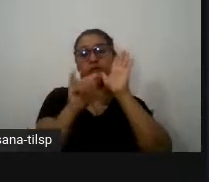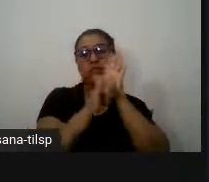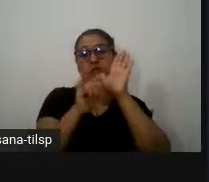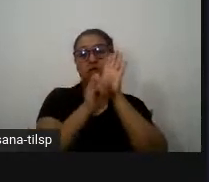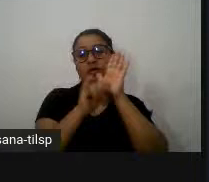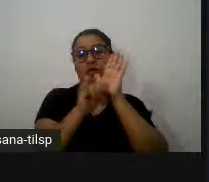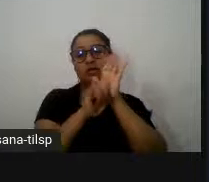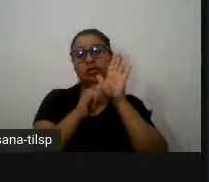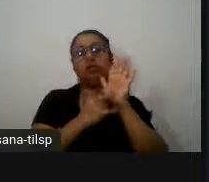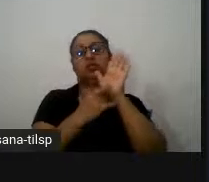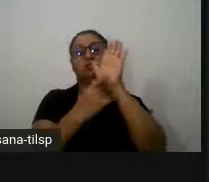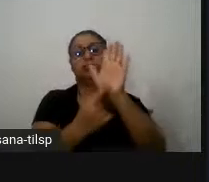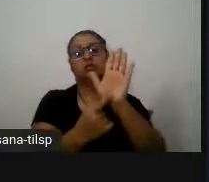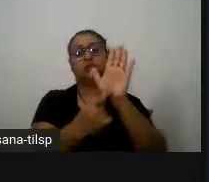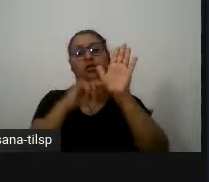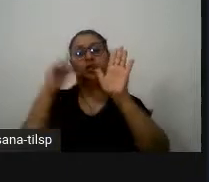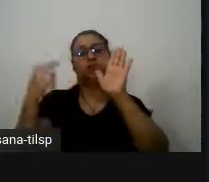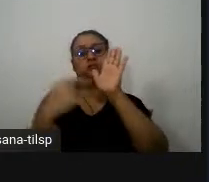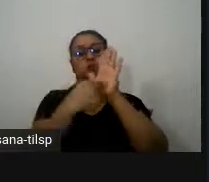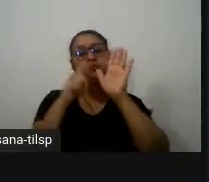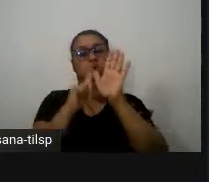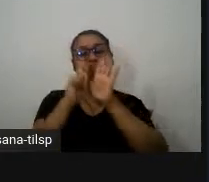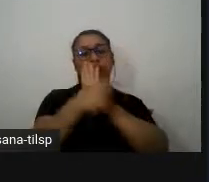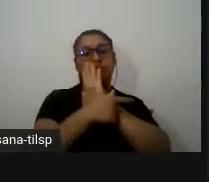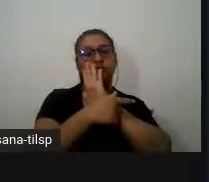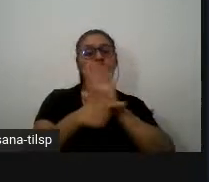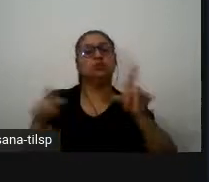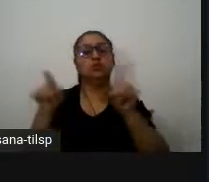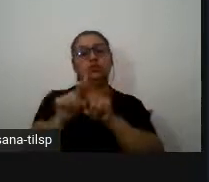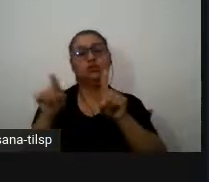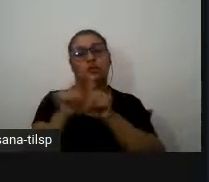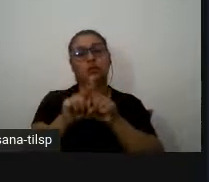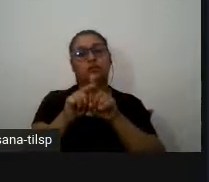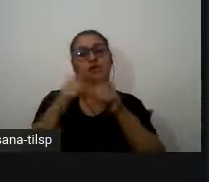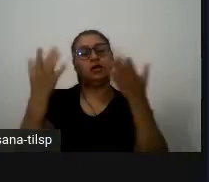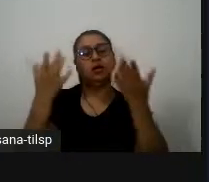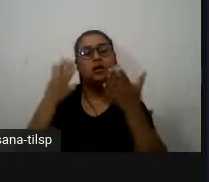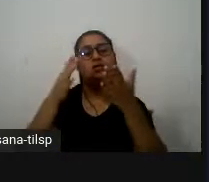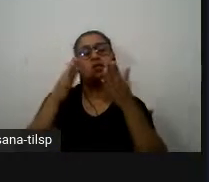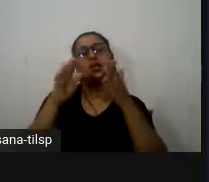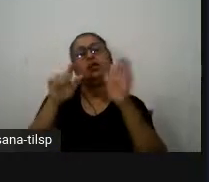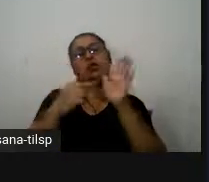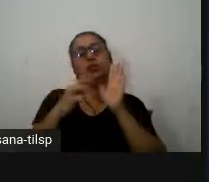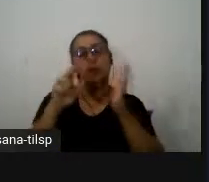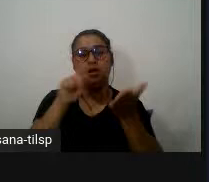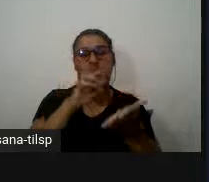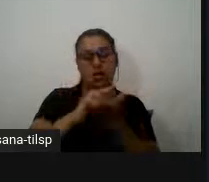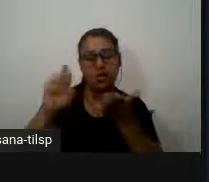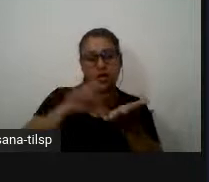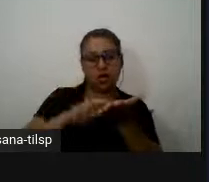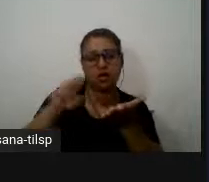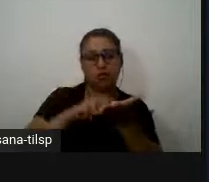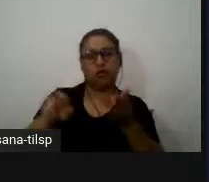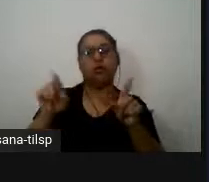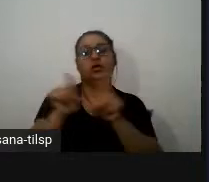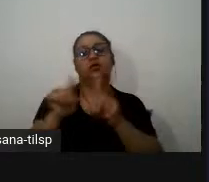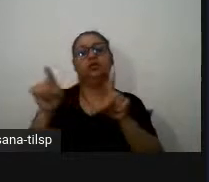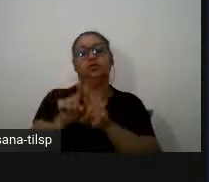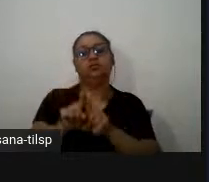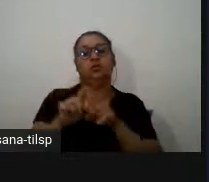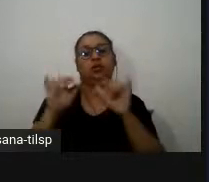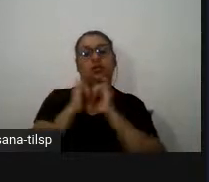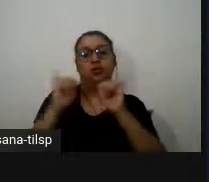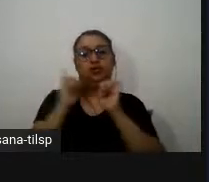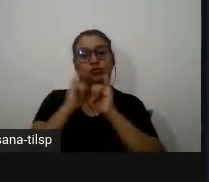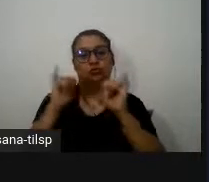ou seja se nós estamos perante uma notícia perante um editorial perante uma reportagem ou ainda perante aqueles textos que não